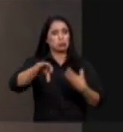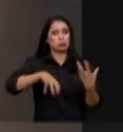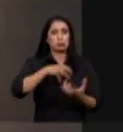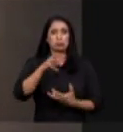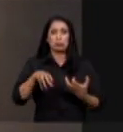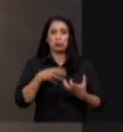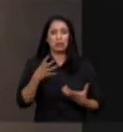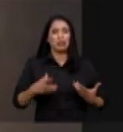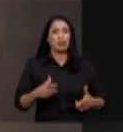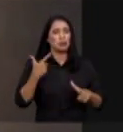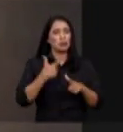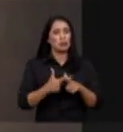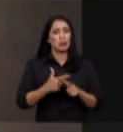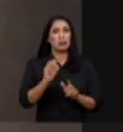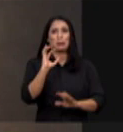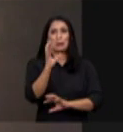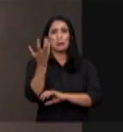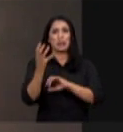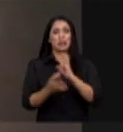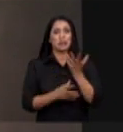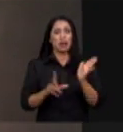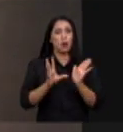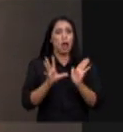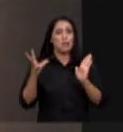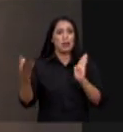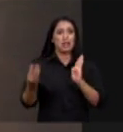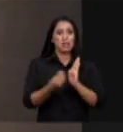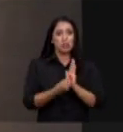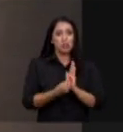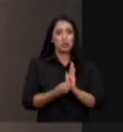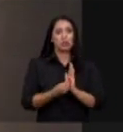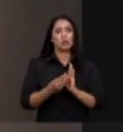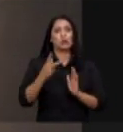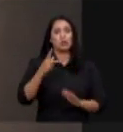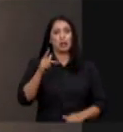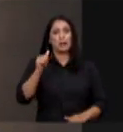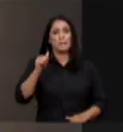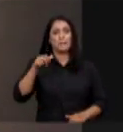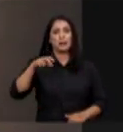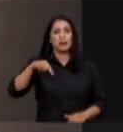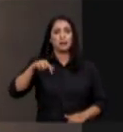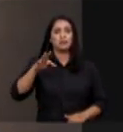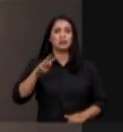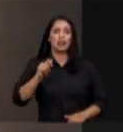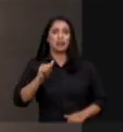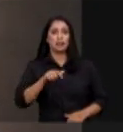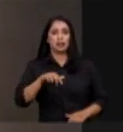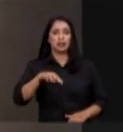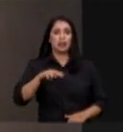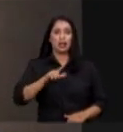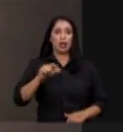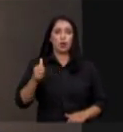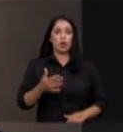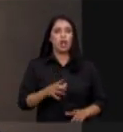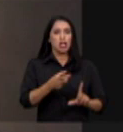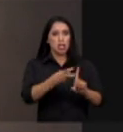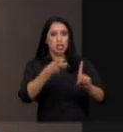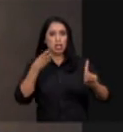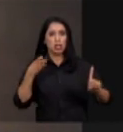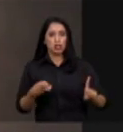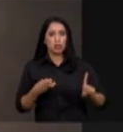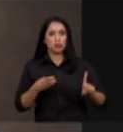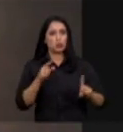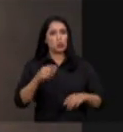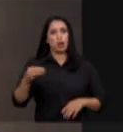central do colapso ambiental, tanto na Amazônia como no Pantanal e nos demais biomas brasileiros. Índios e caboclos não são os culpados